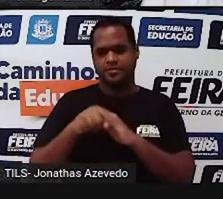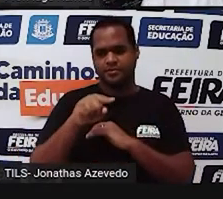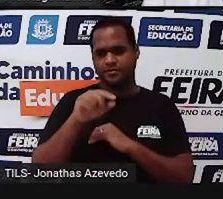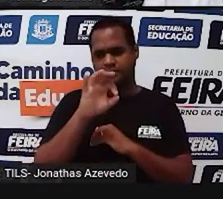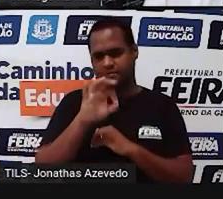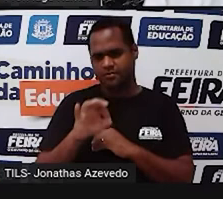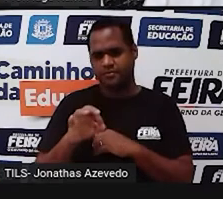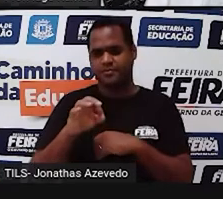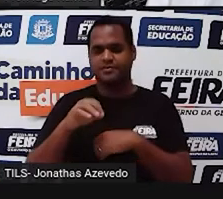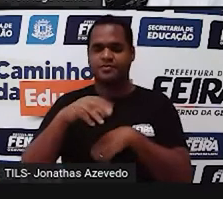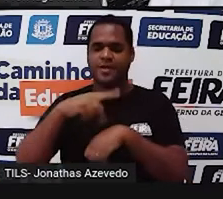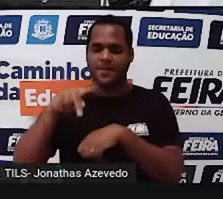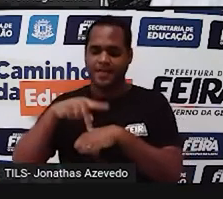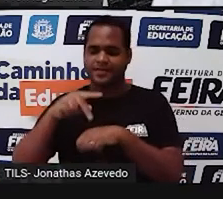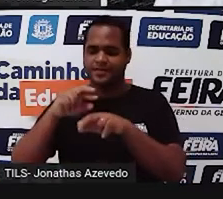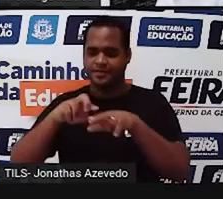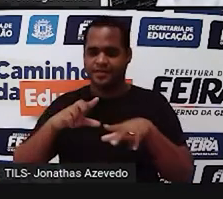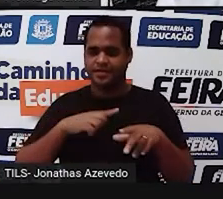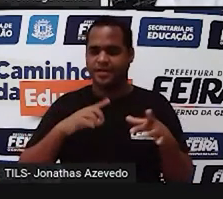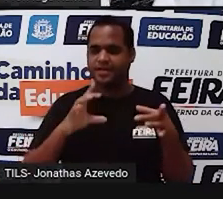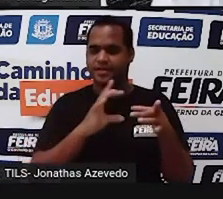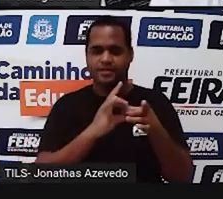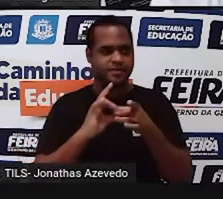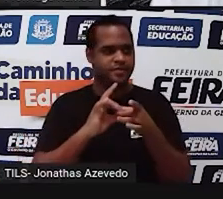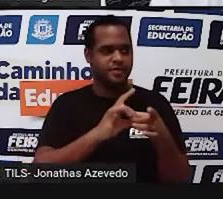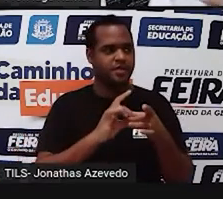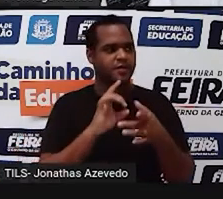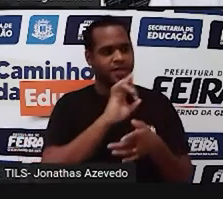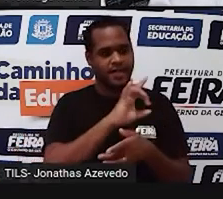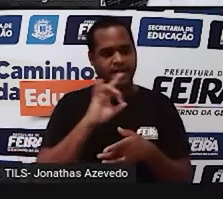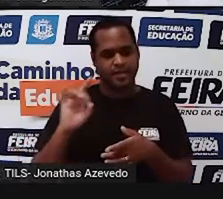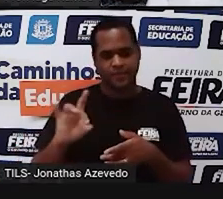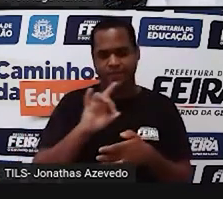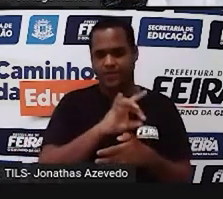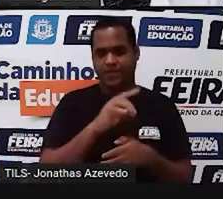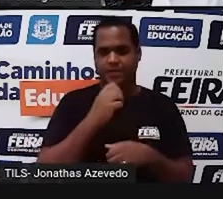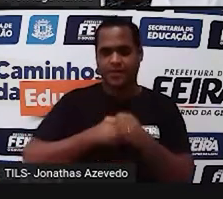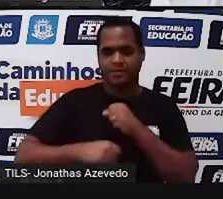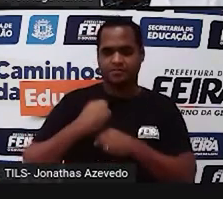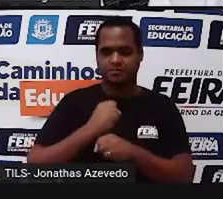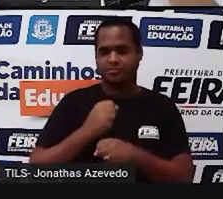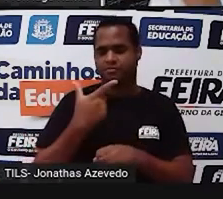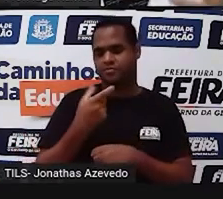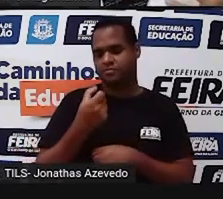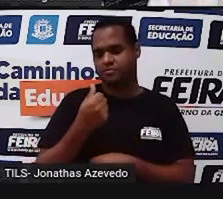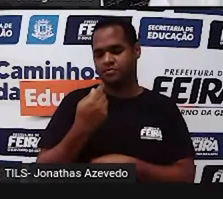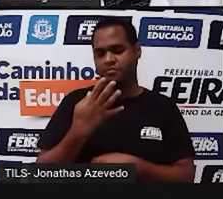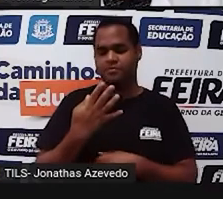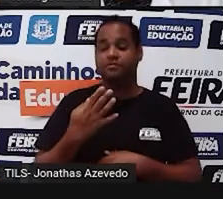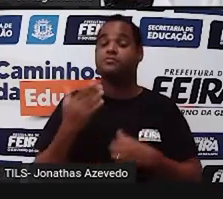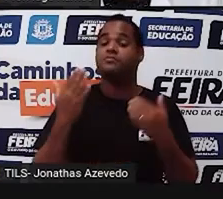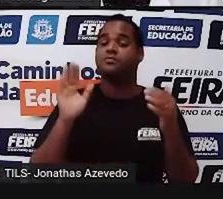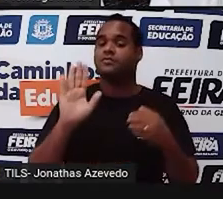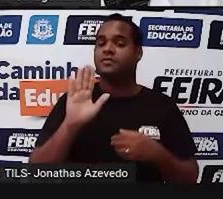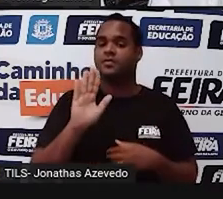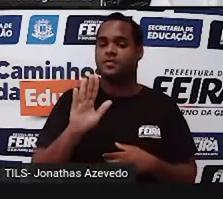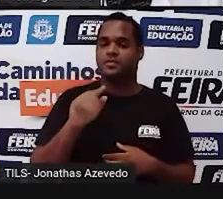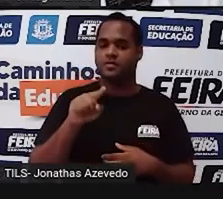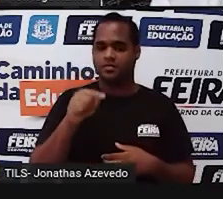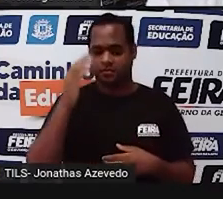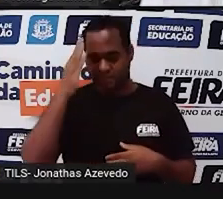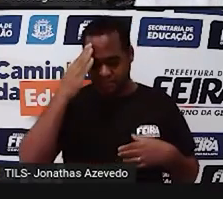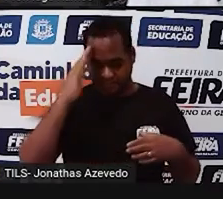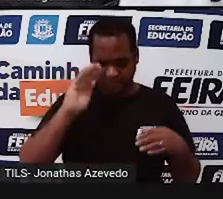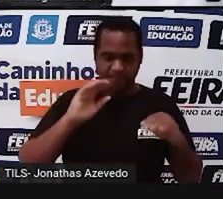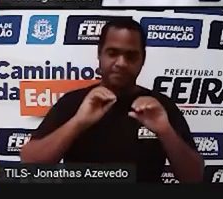relação à população de cada um no ano de 2014. Mas você só vai entender